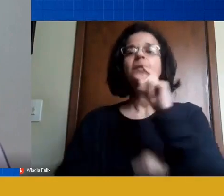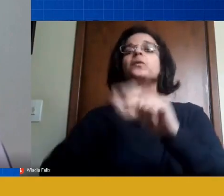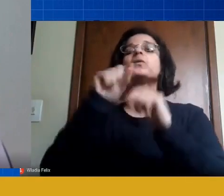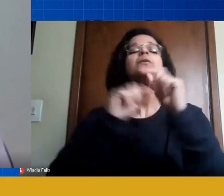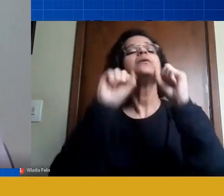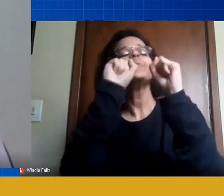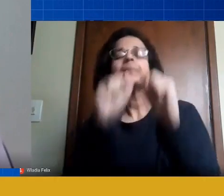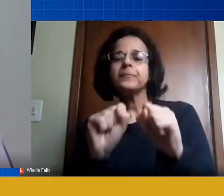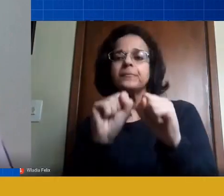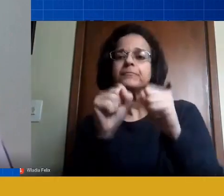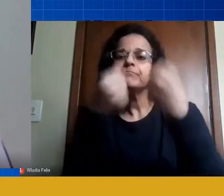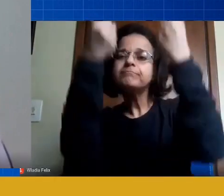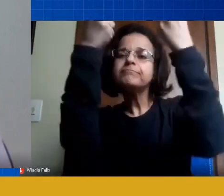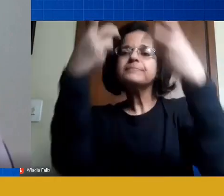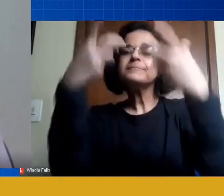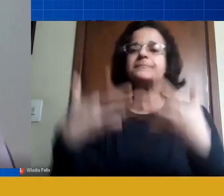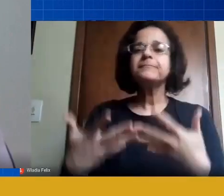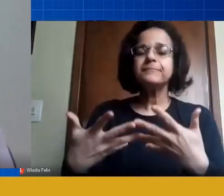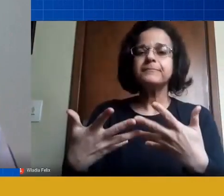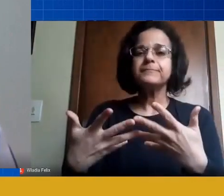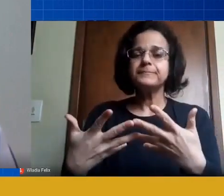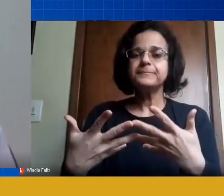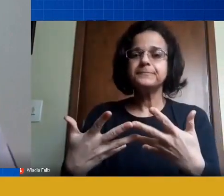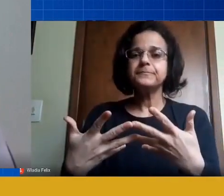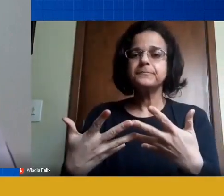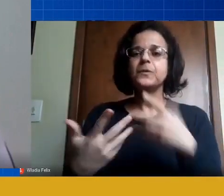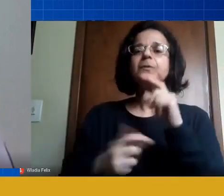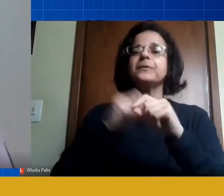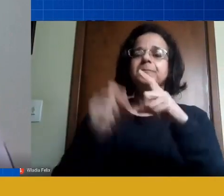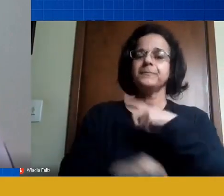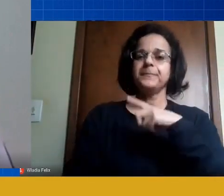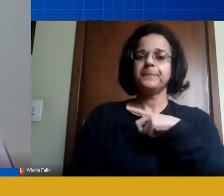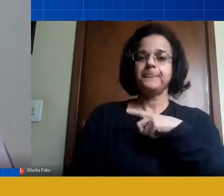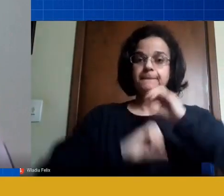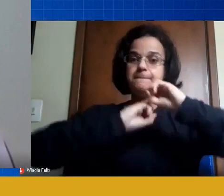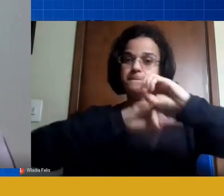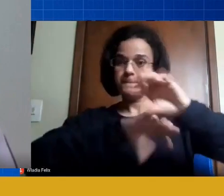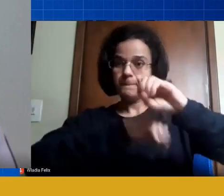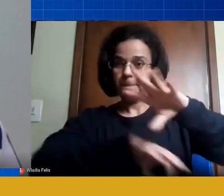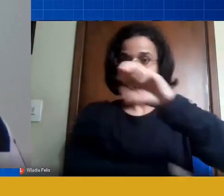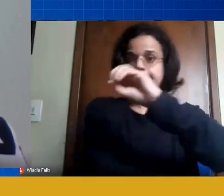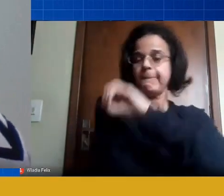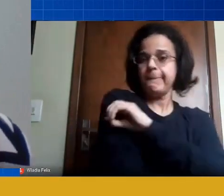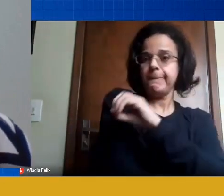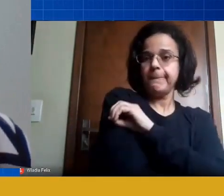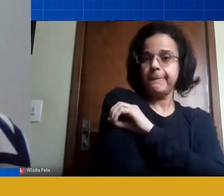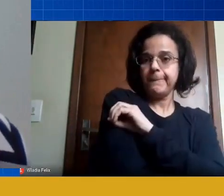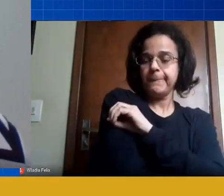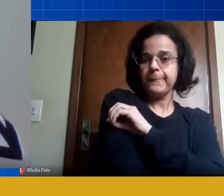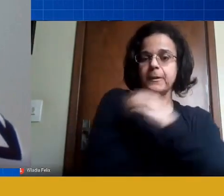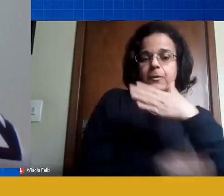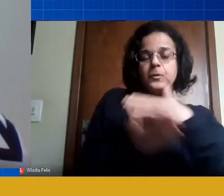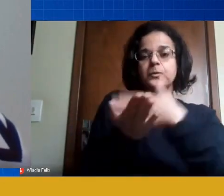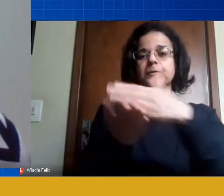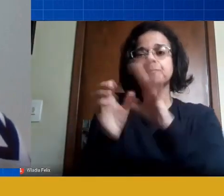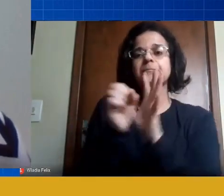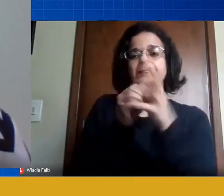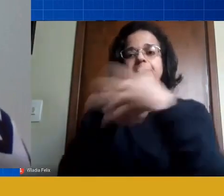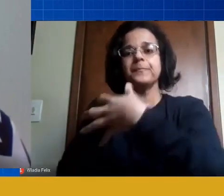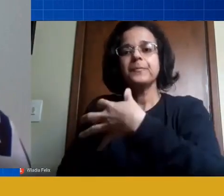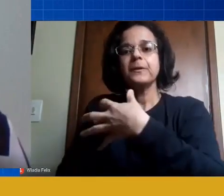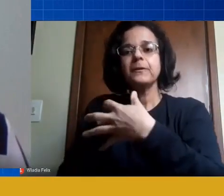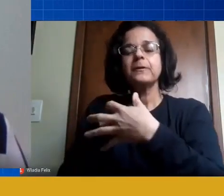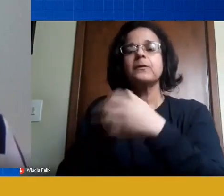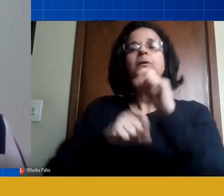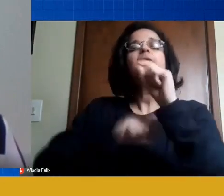pode dizer para nós entre, em relação a isso, a educação infantil durante esse período de pandemia, o que que a gente pode